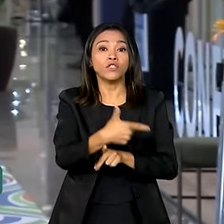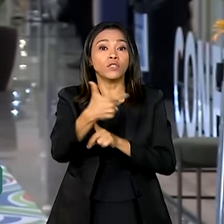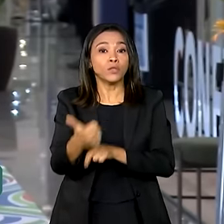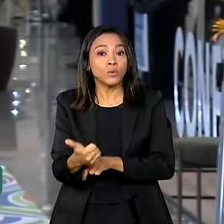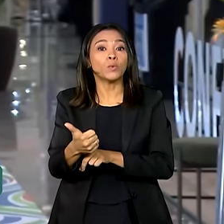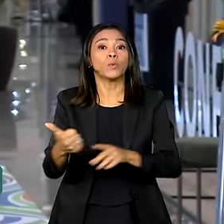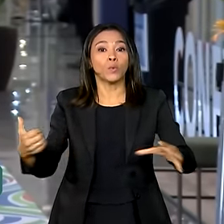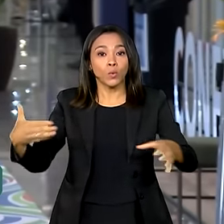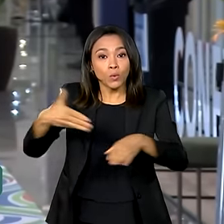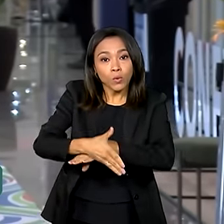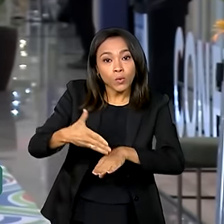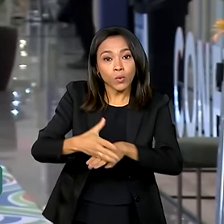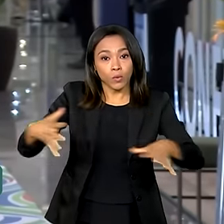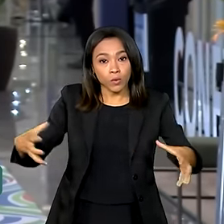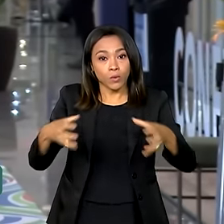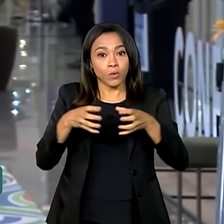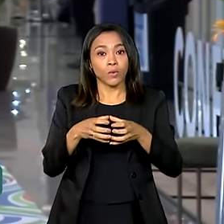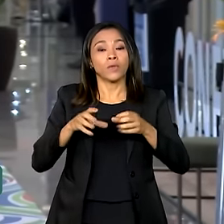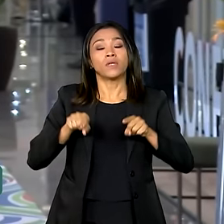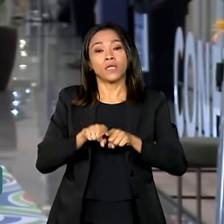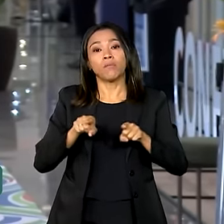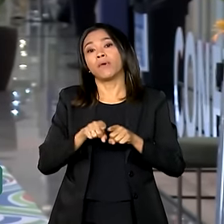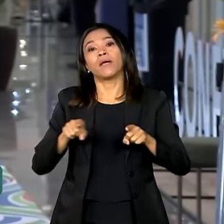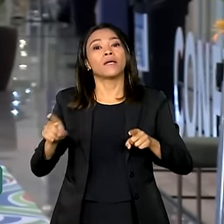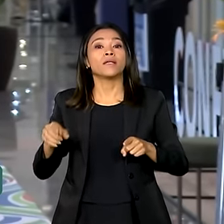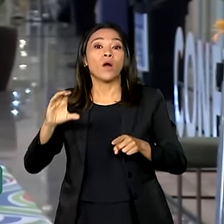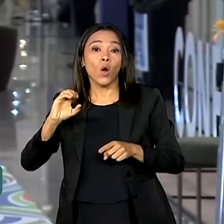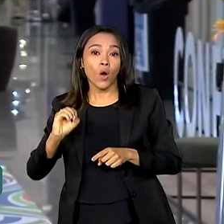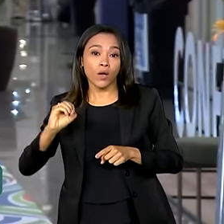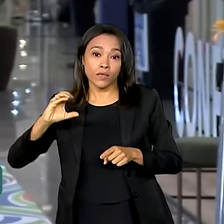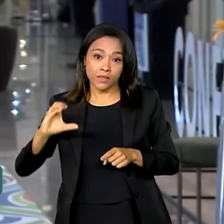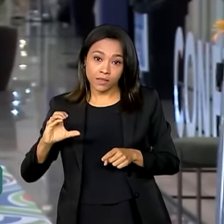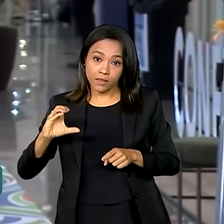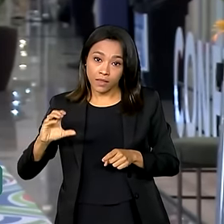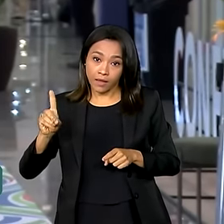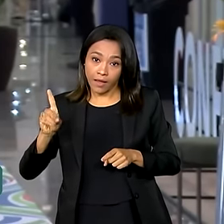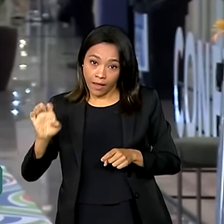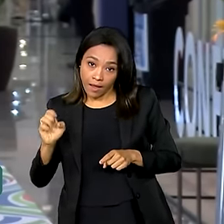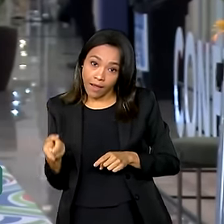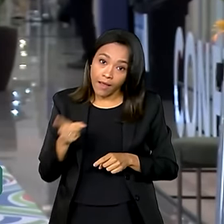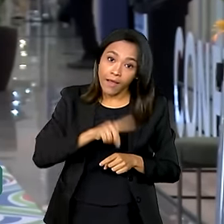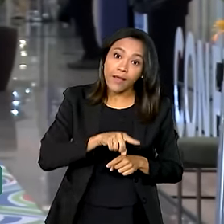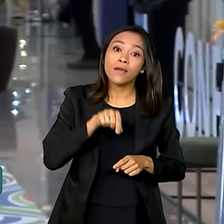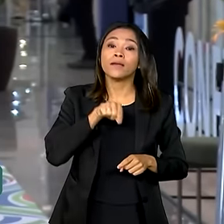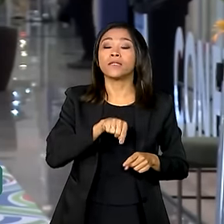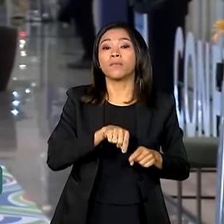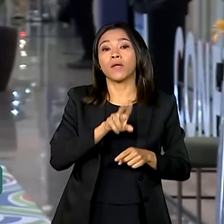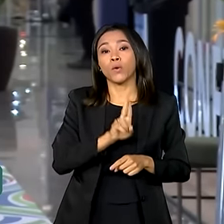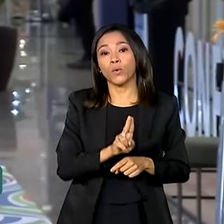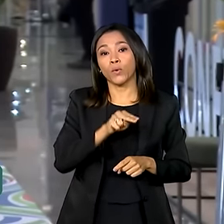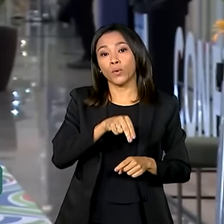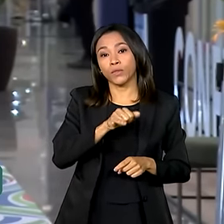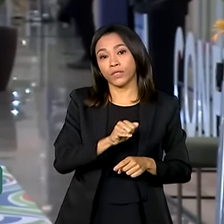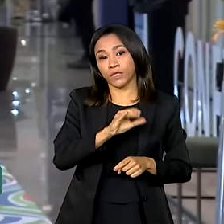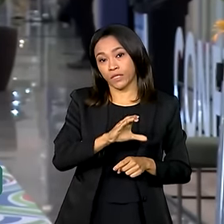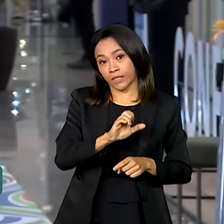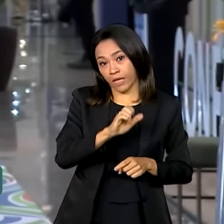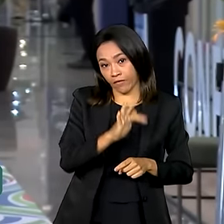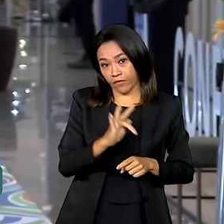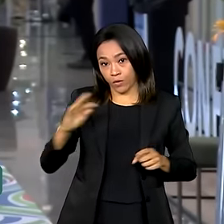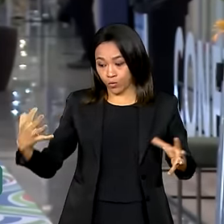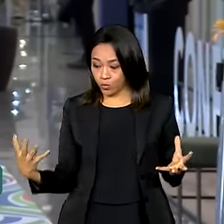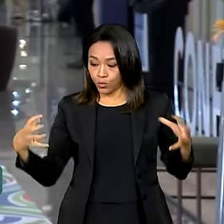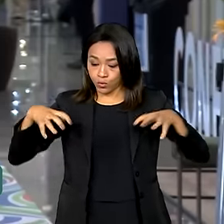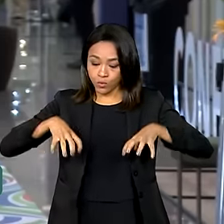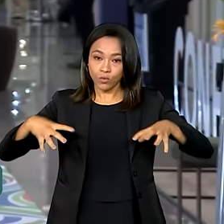e organizações multilaterais como a OCDE e a Unicef. A agenda hoje começa com uma reunião técnica,